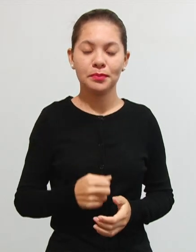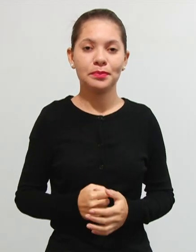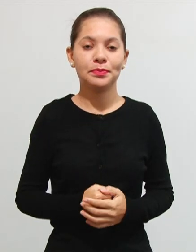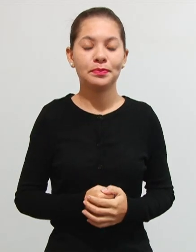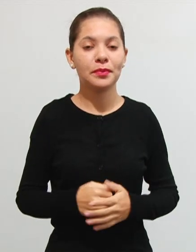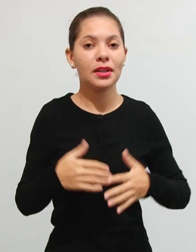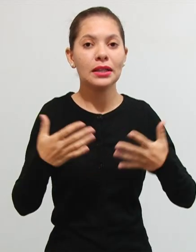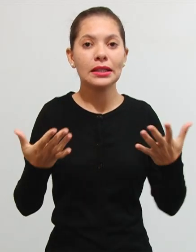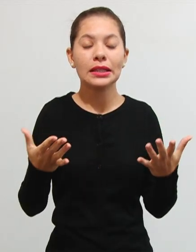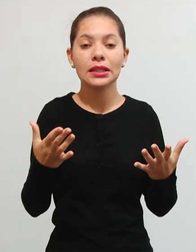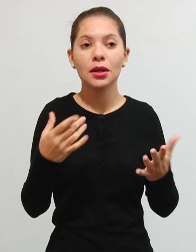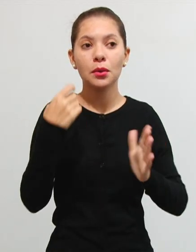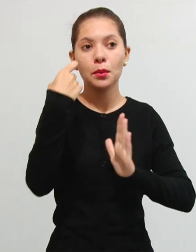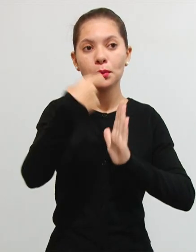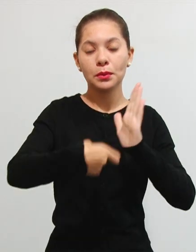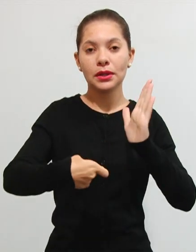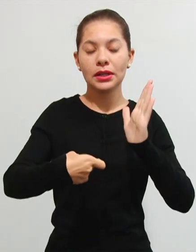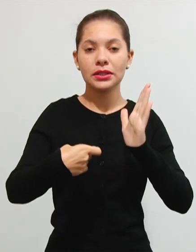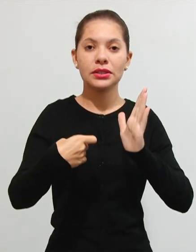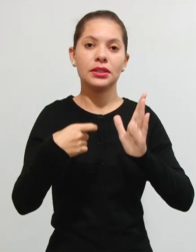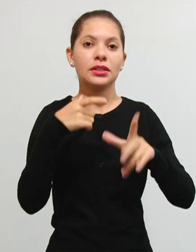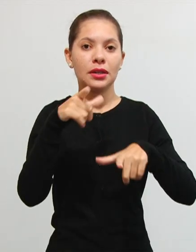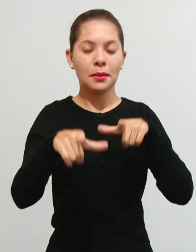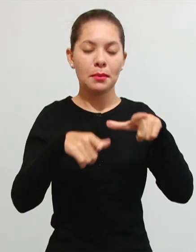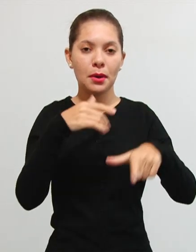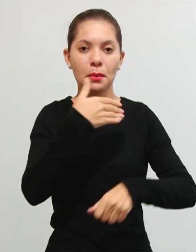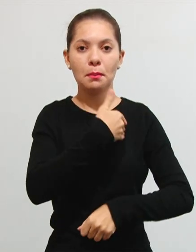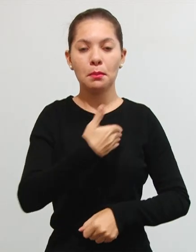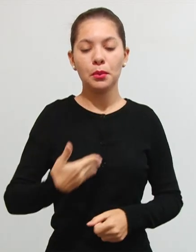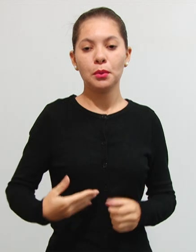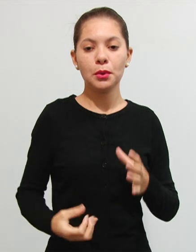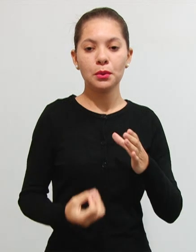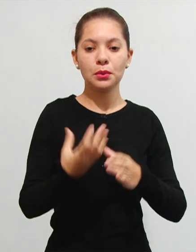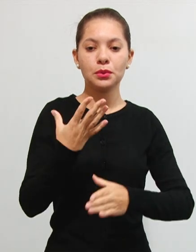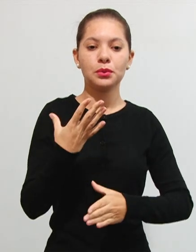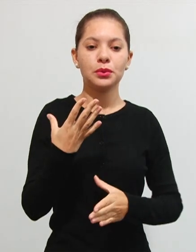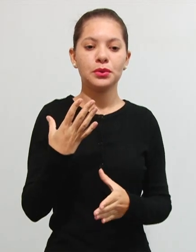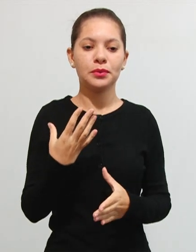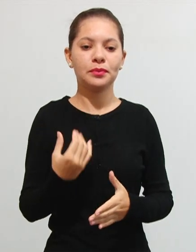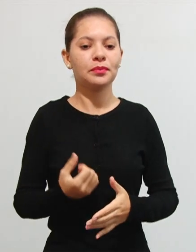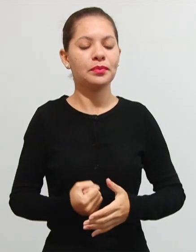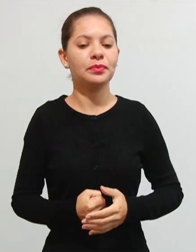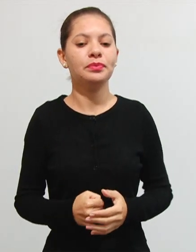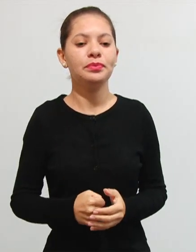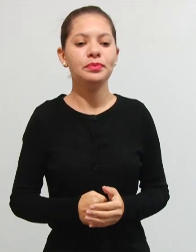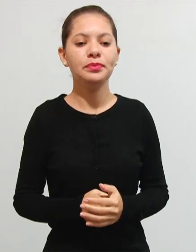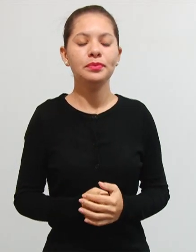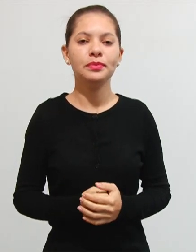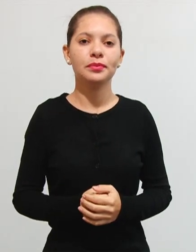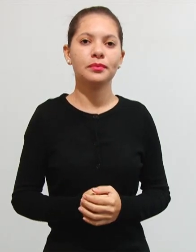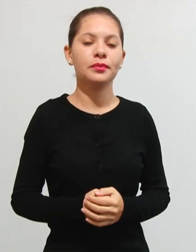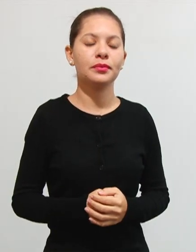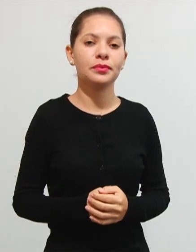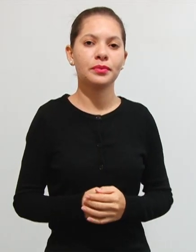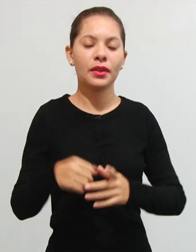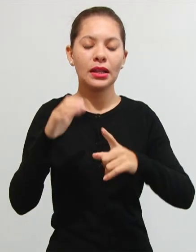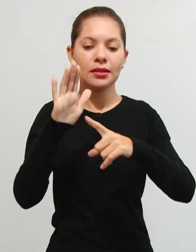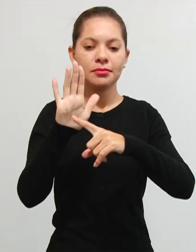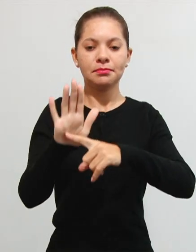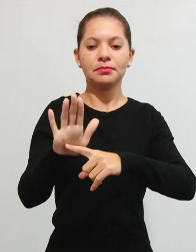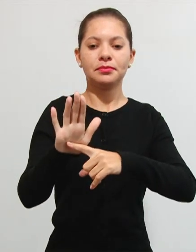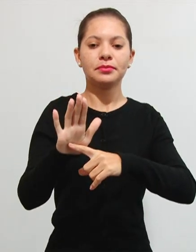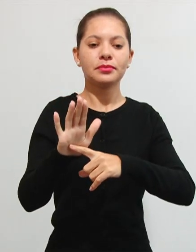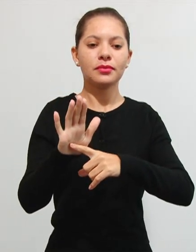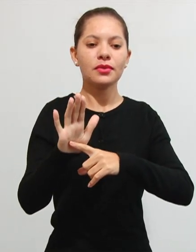Portanto, a taxa de serviço público surge para incidir sobre contribuintes que estariam necessitando da máquina pública de